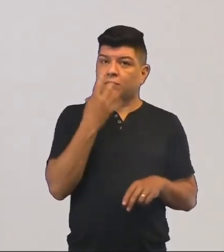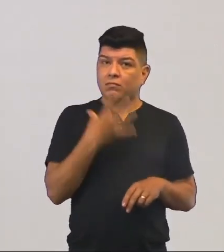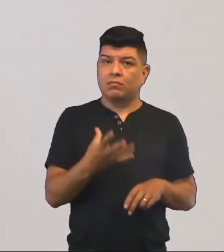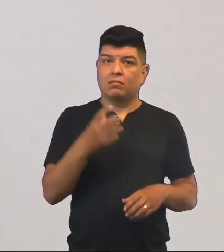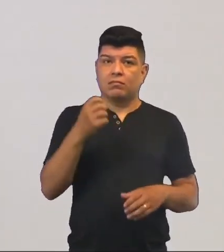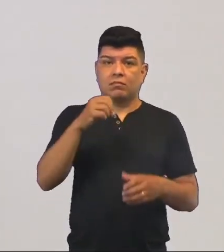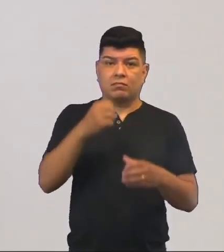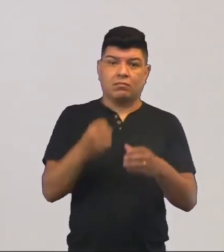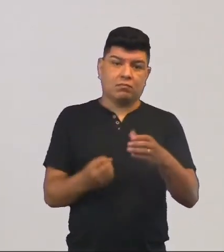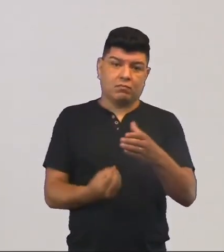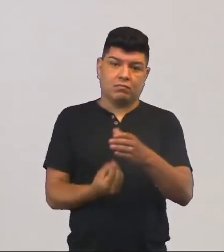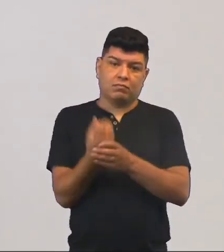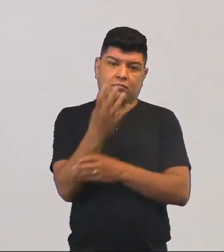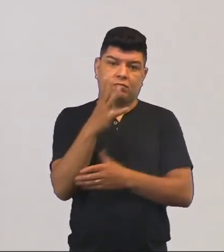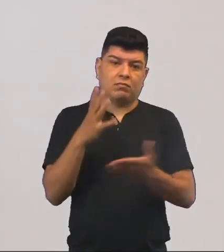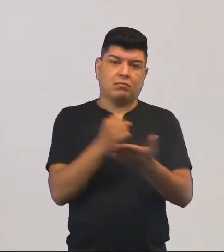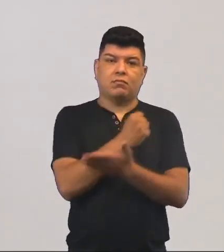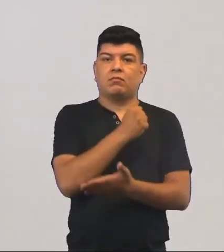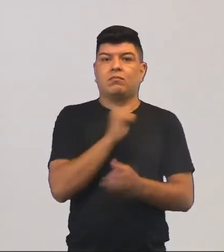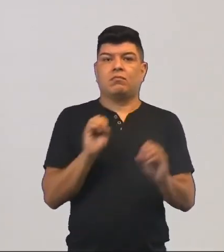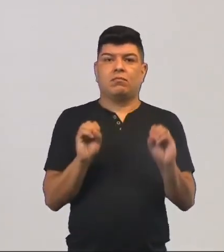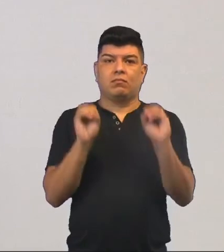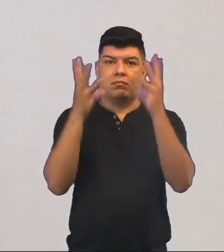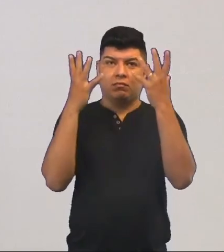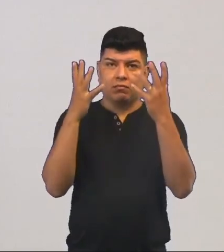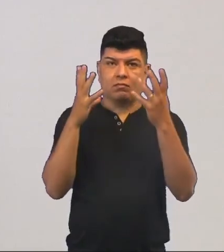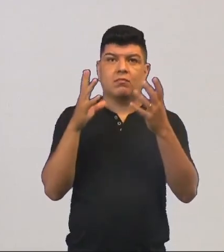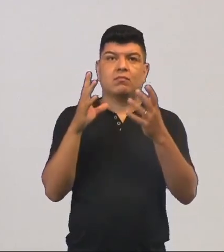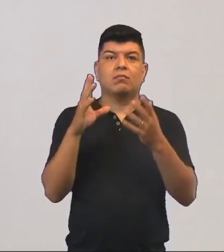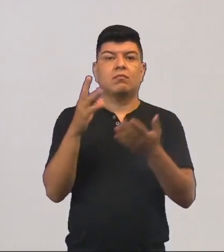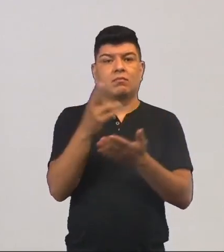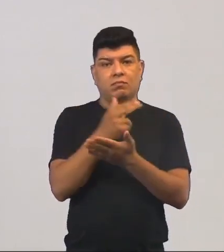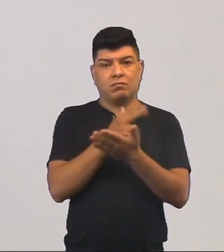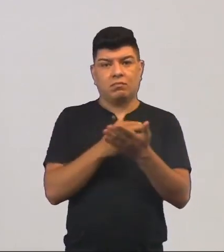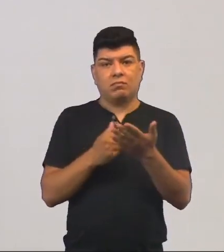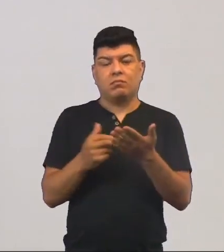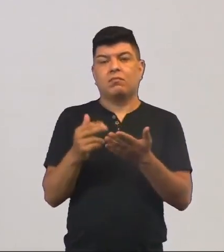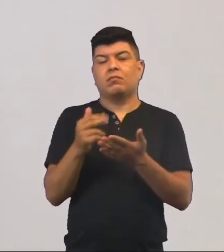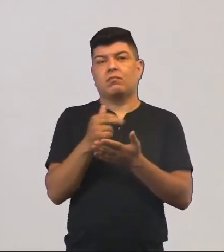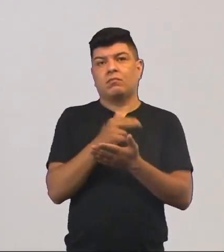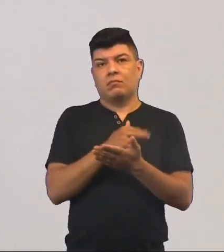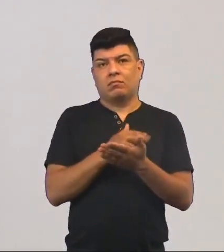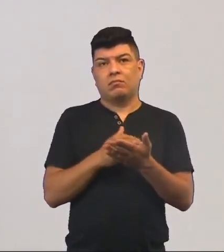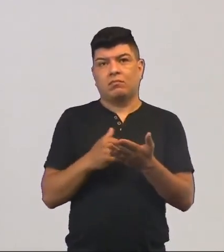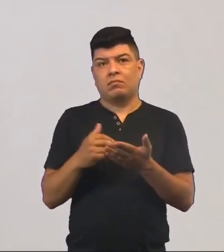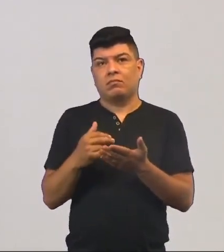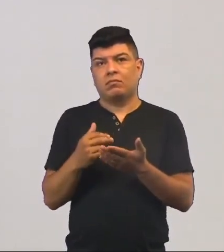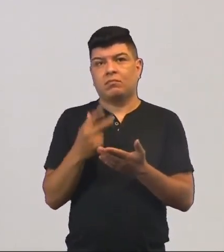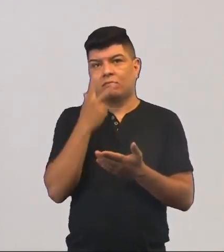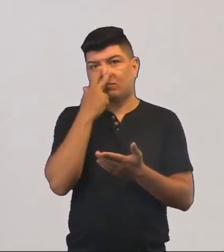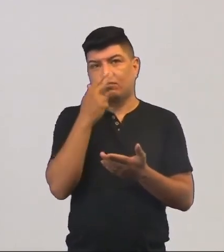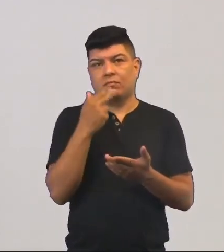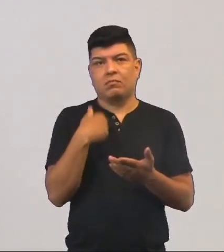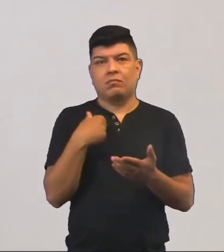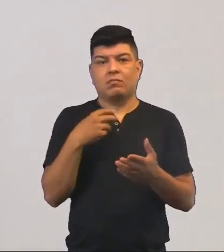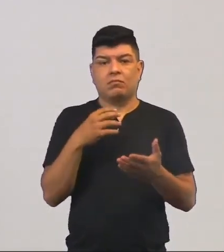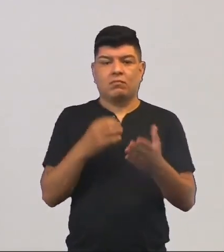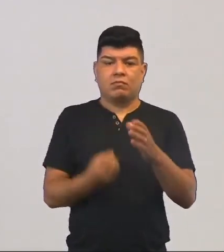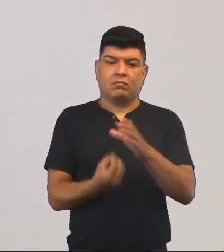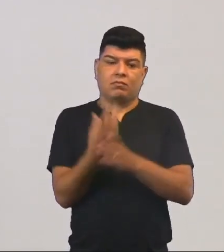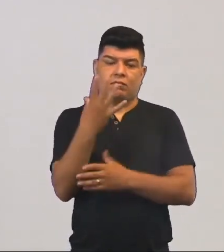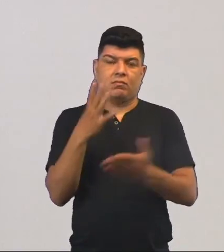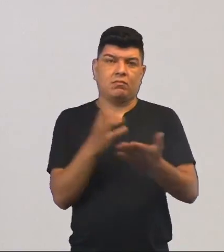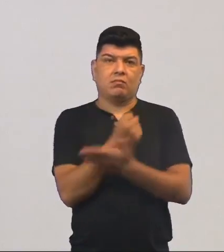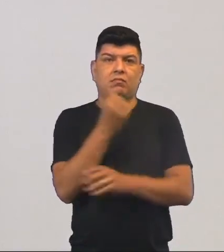colheita, eles tiveram uma festividade, então, eles registravam através de cenas, né? De desenhos como se fossem colheitas,